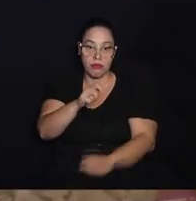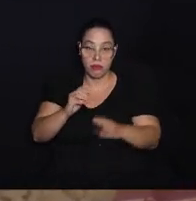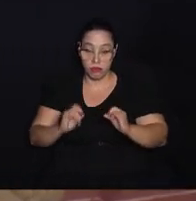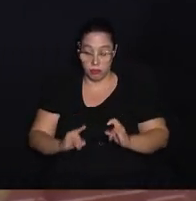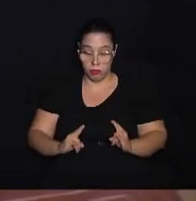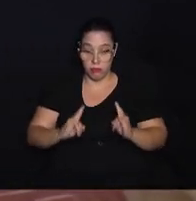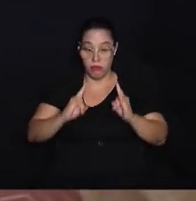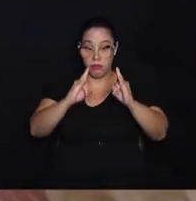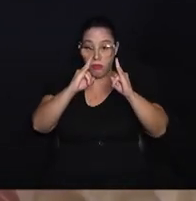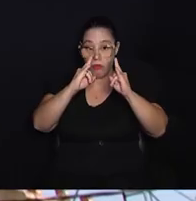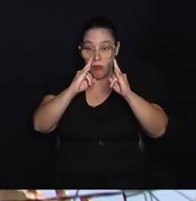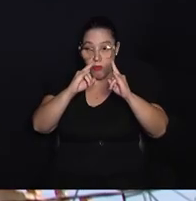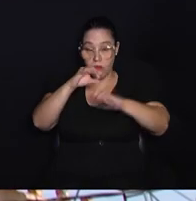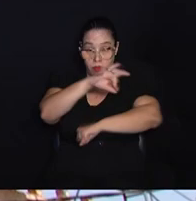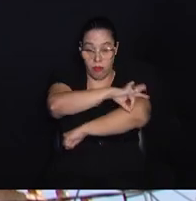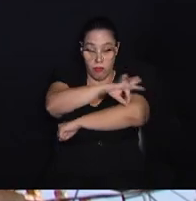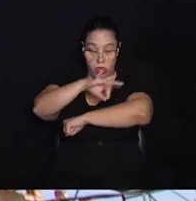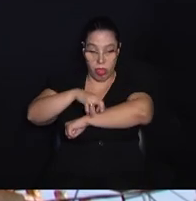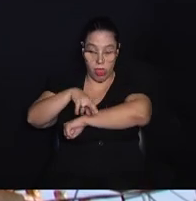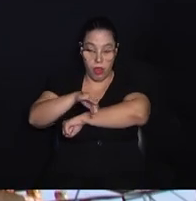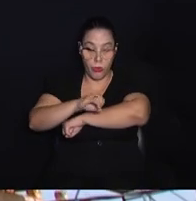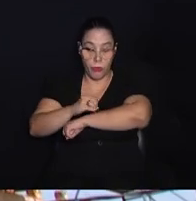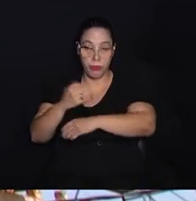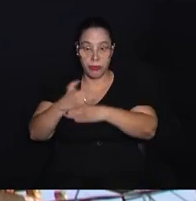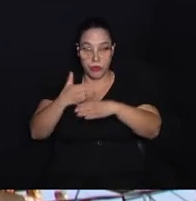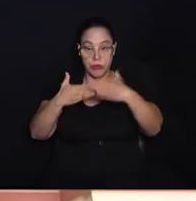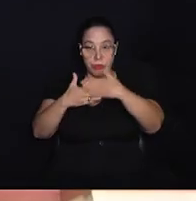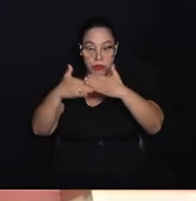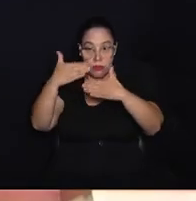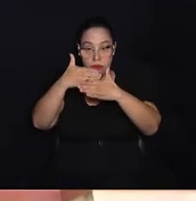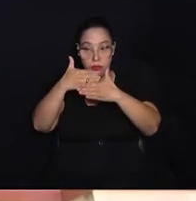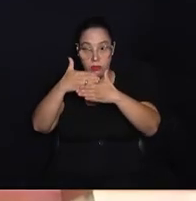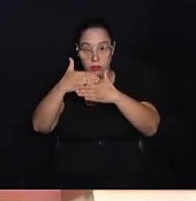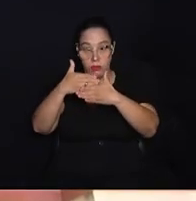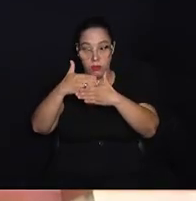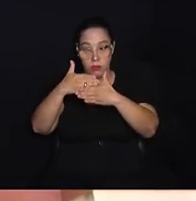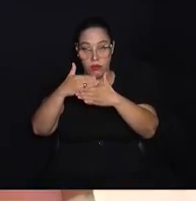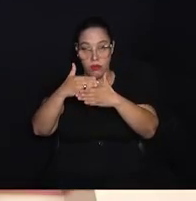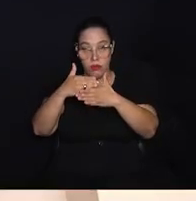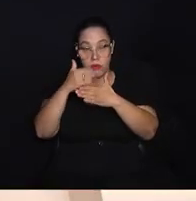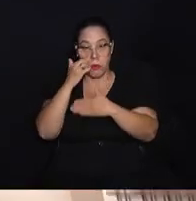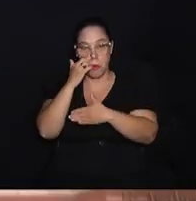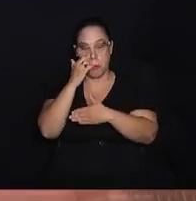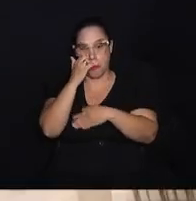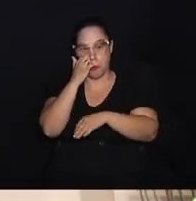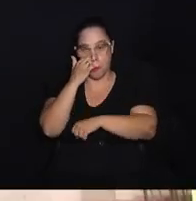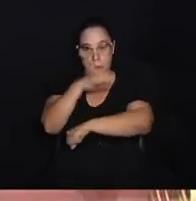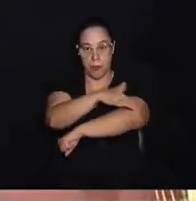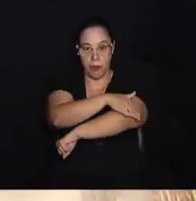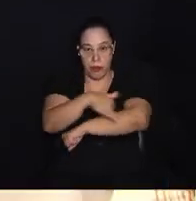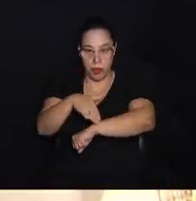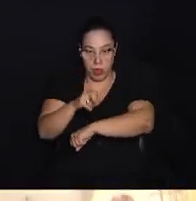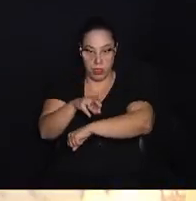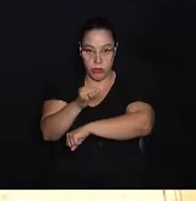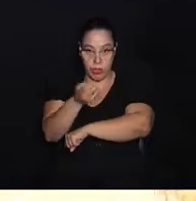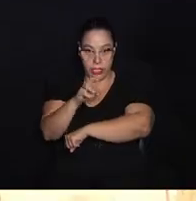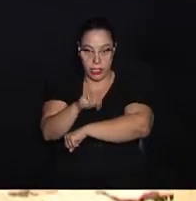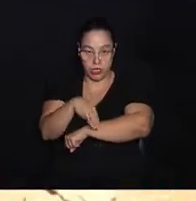estilo neomourístico, construído inicialmente para servir como armazém de estocagem.